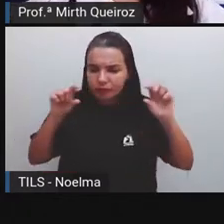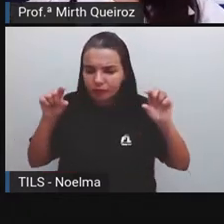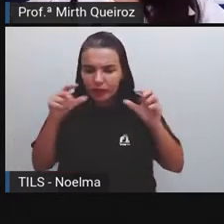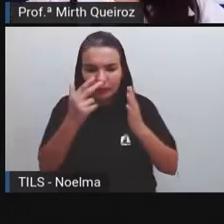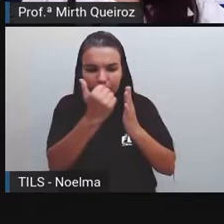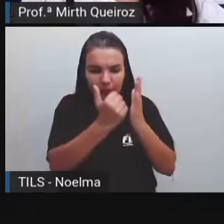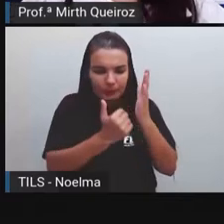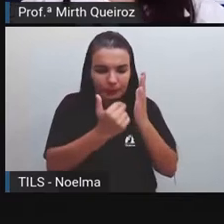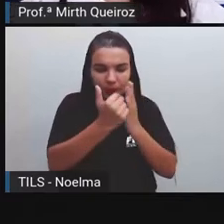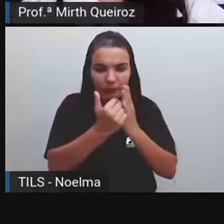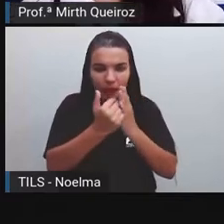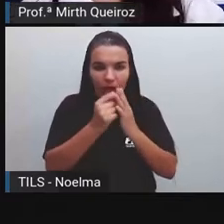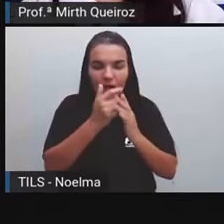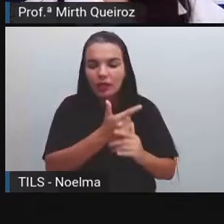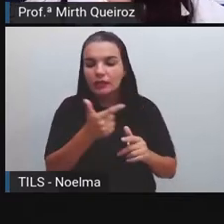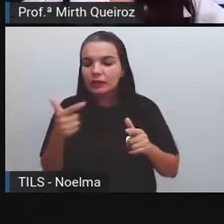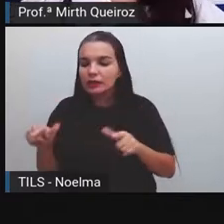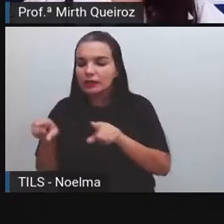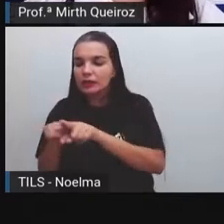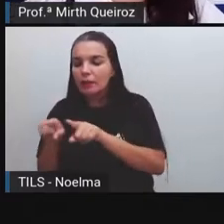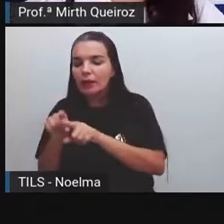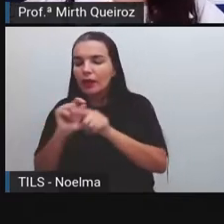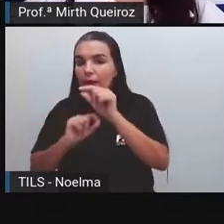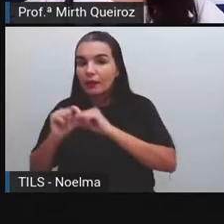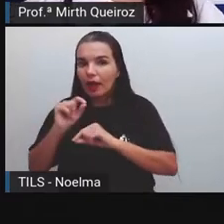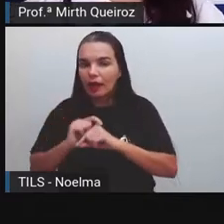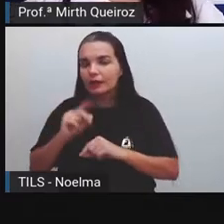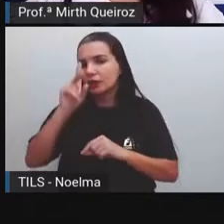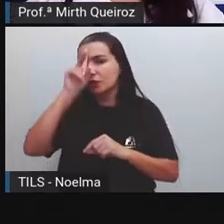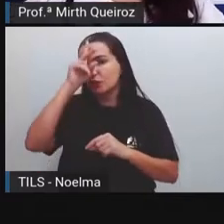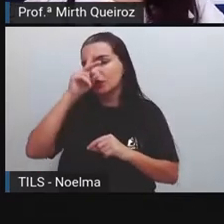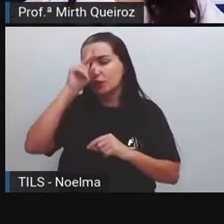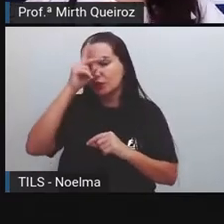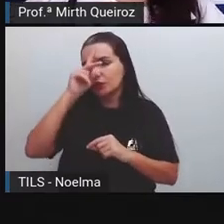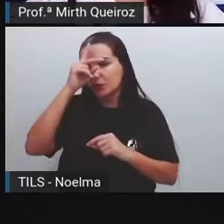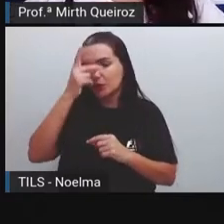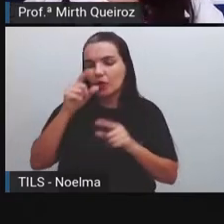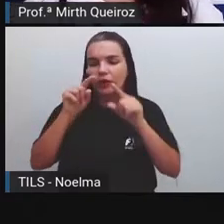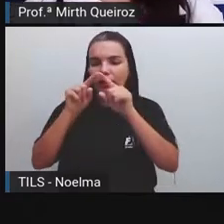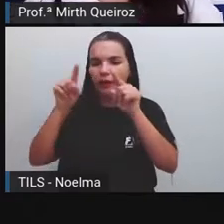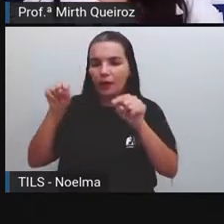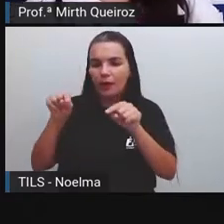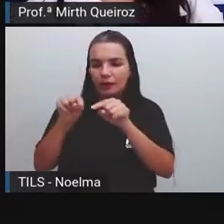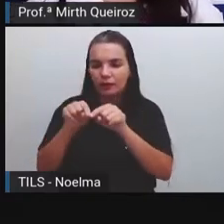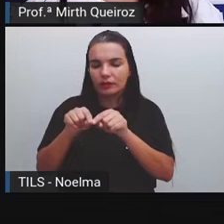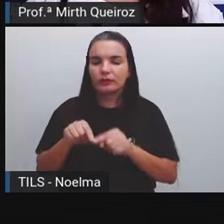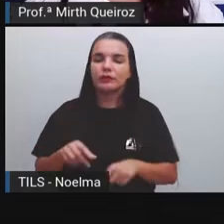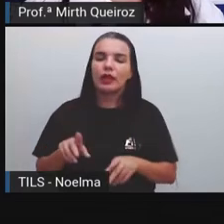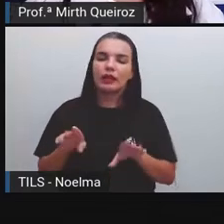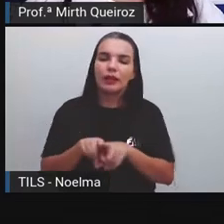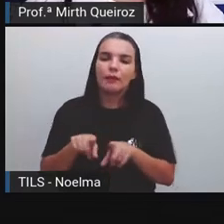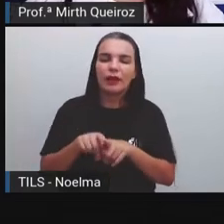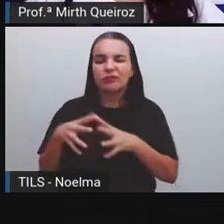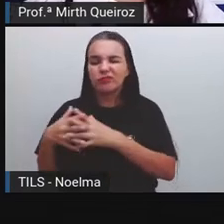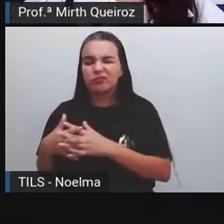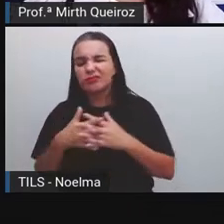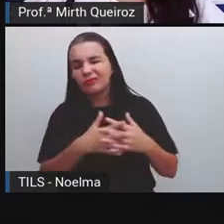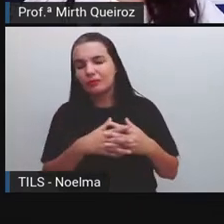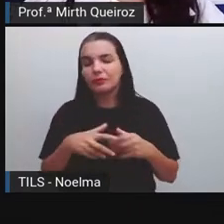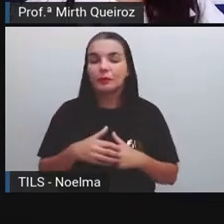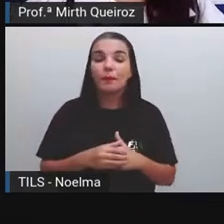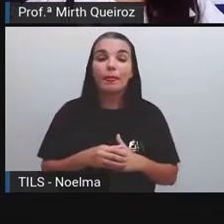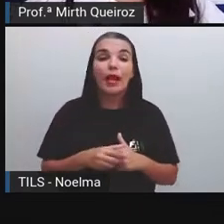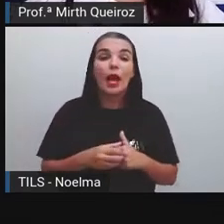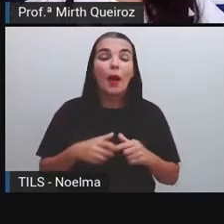Porque tudo é colocado dentro de quadrinho, dentro de balões, né? E aí a gente confunde o que é uma tirinha e o que é uma história em quadrinho. A tirinha é algo